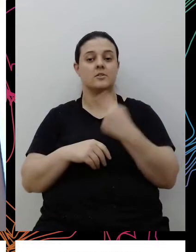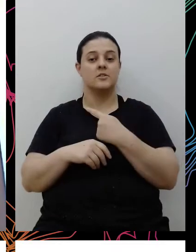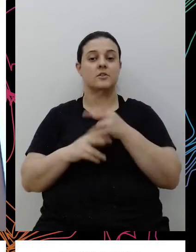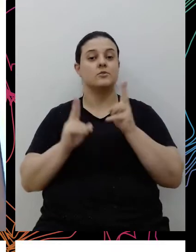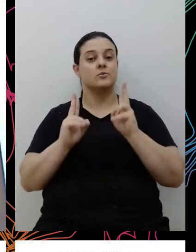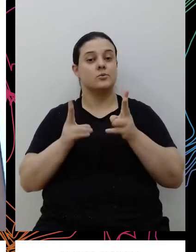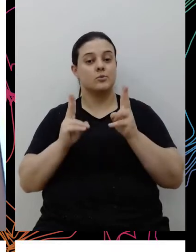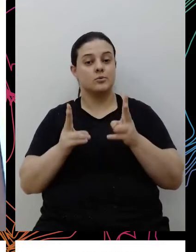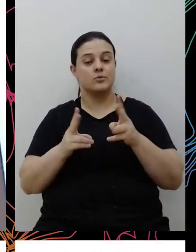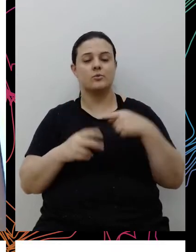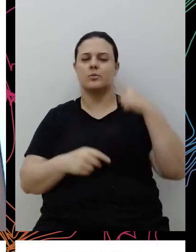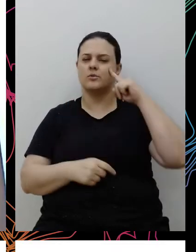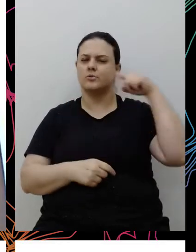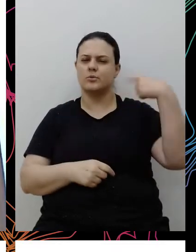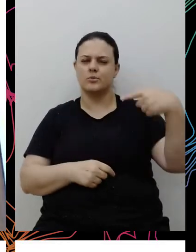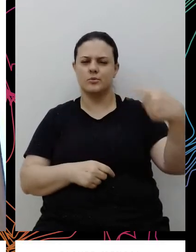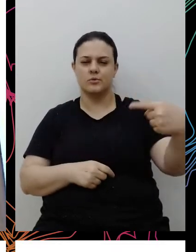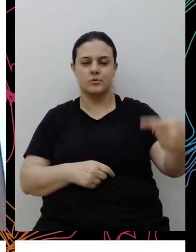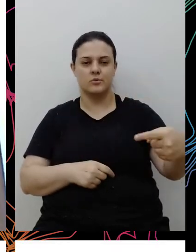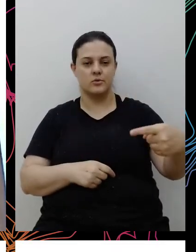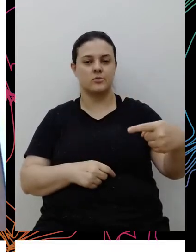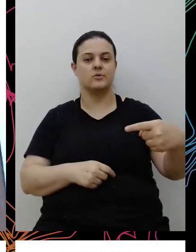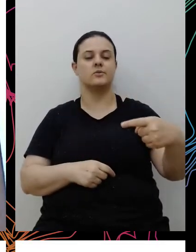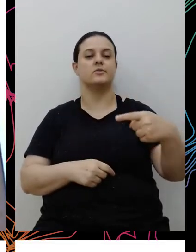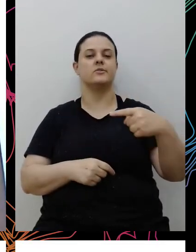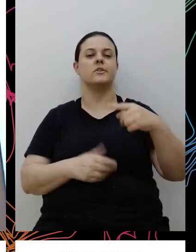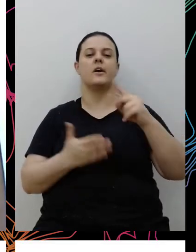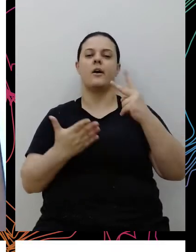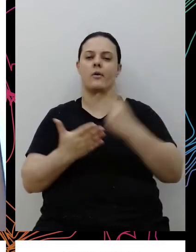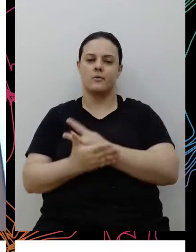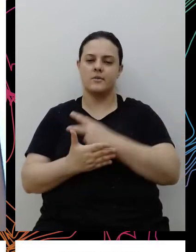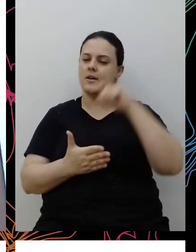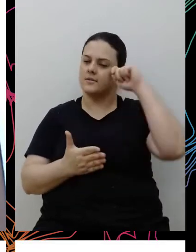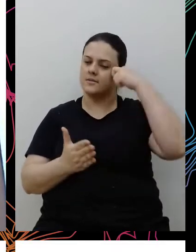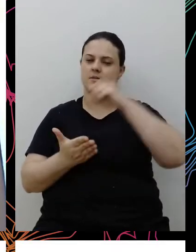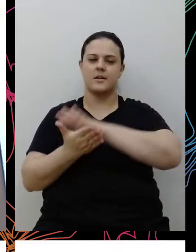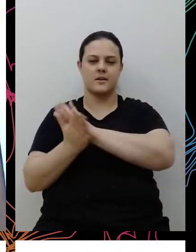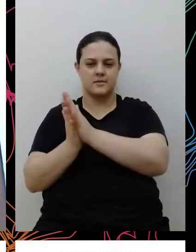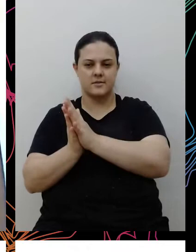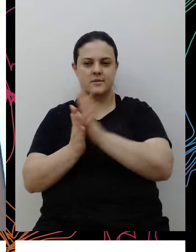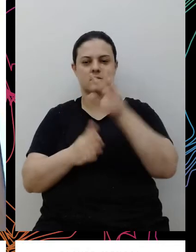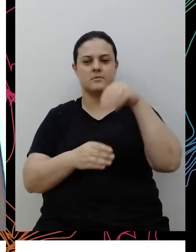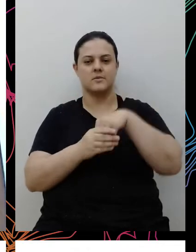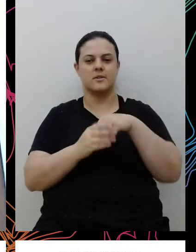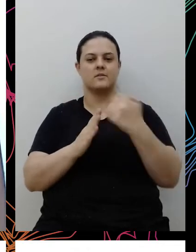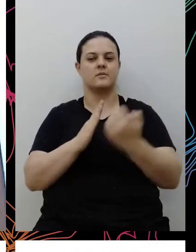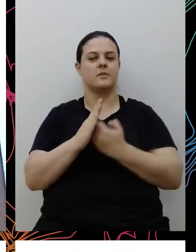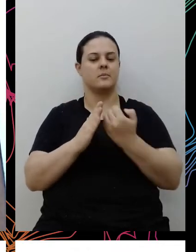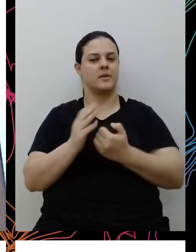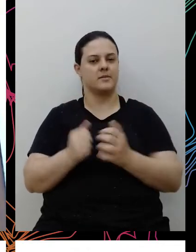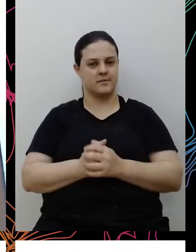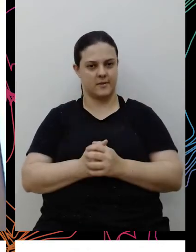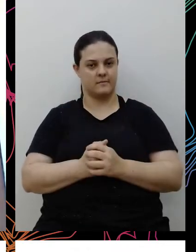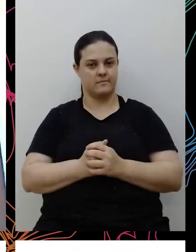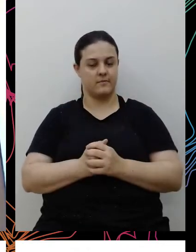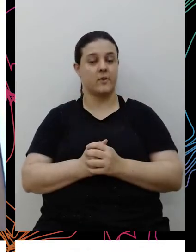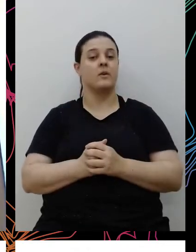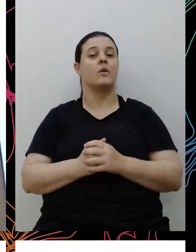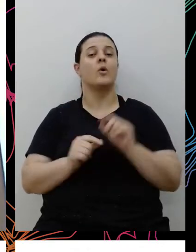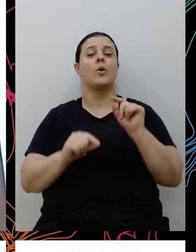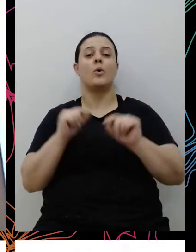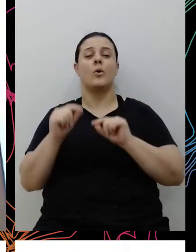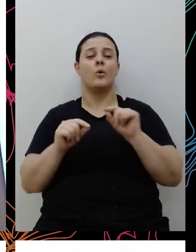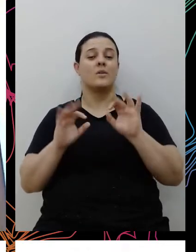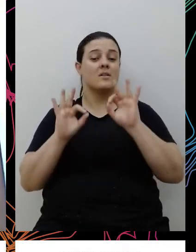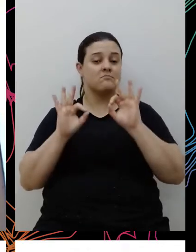cotidianamente, né? Casos de racismo institucional por parte das empresas, né? Mas o que realmente tem sido